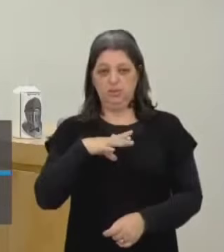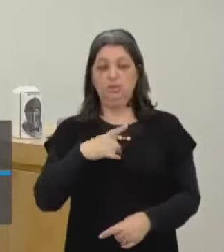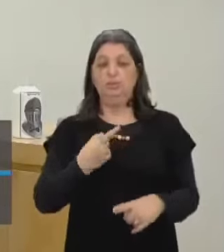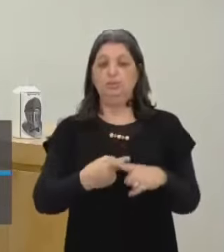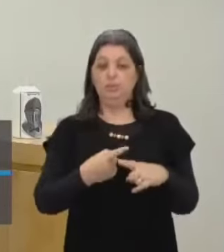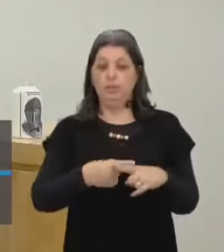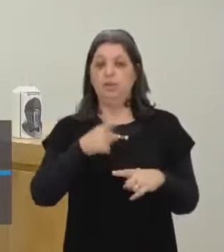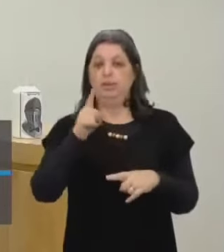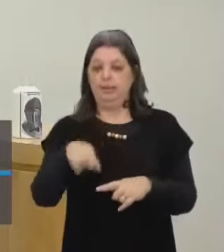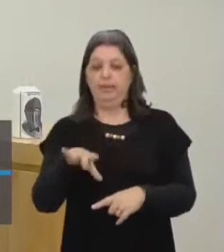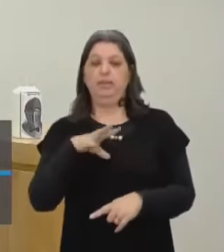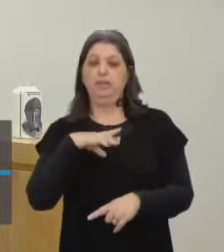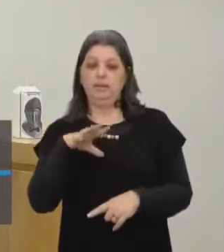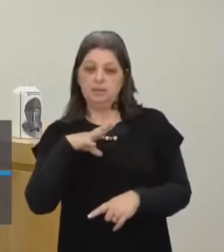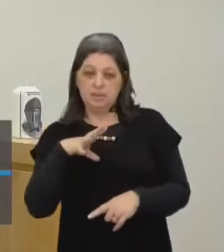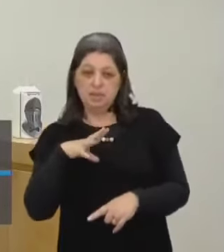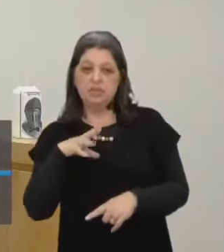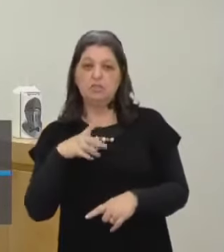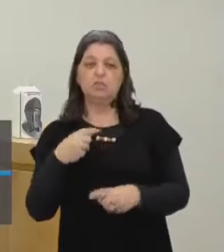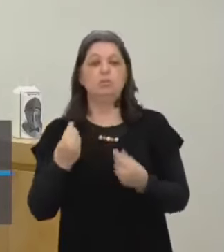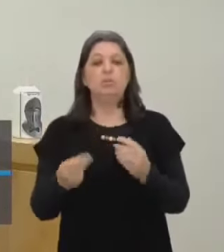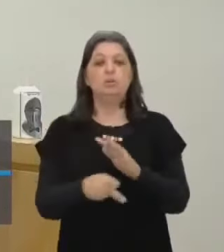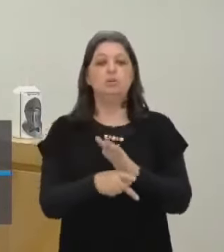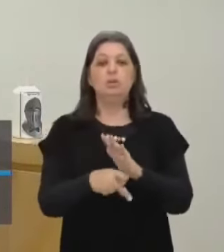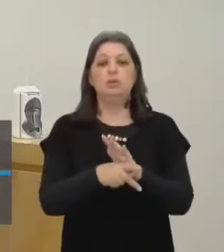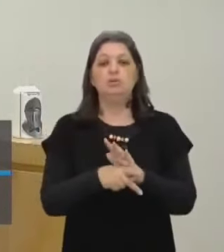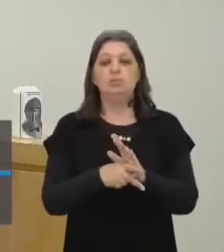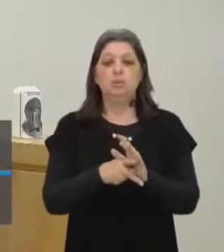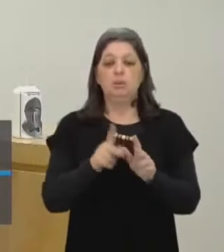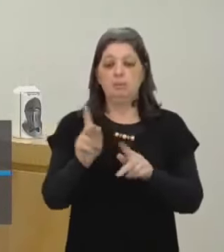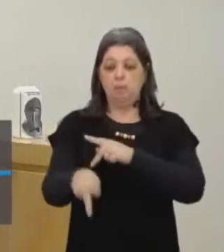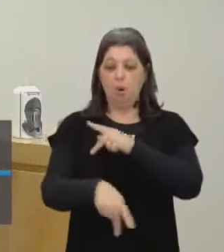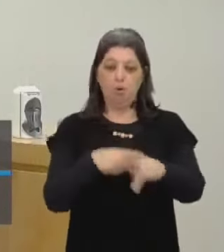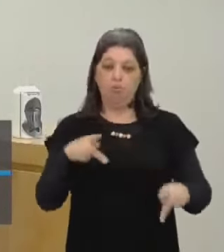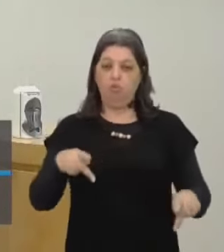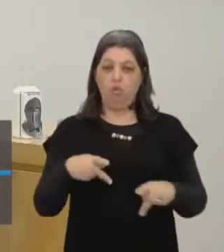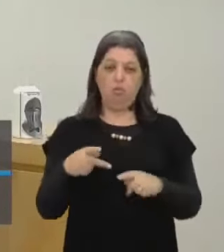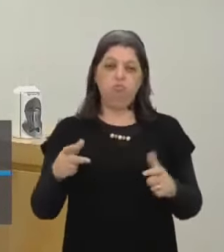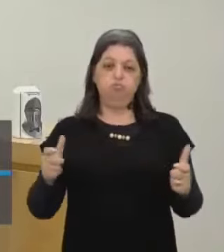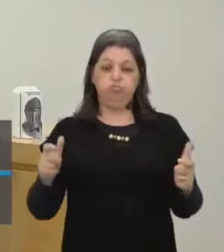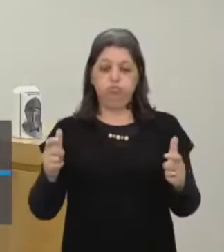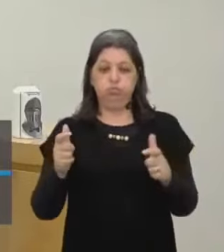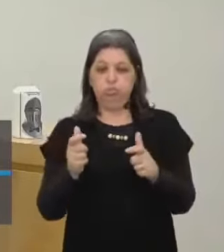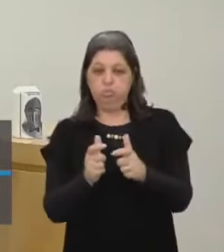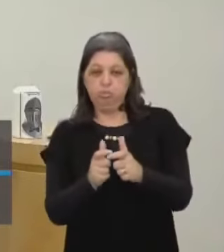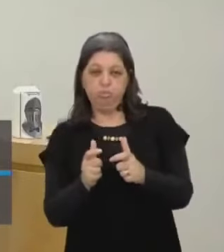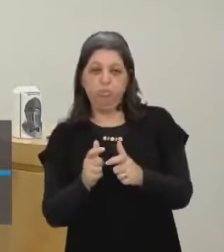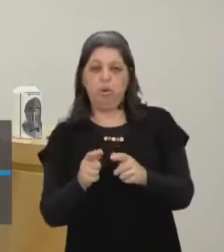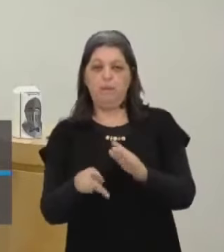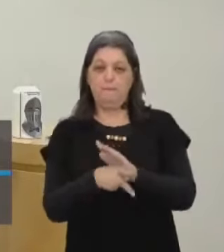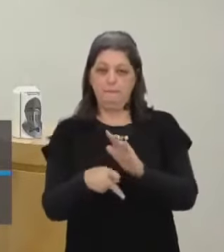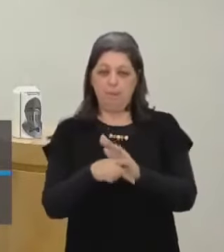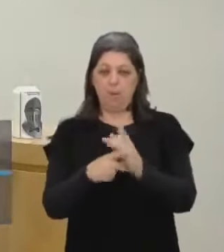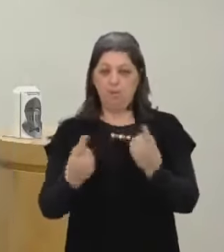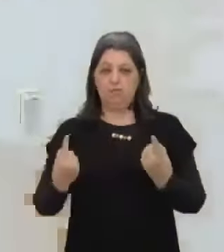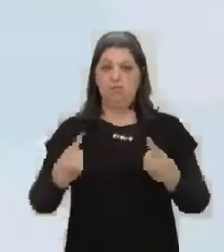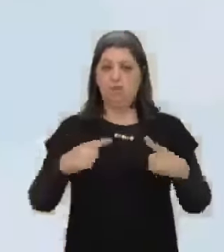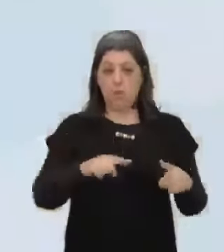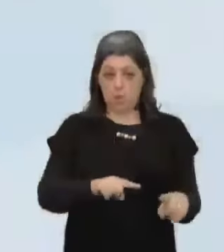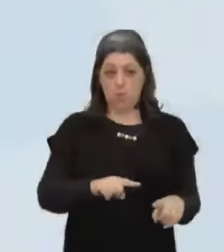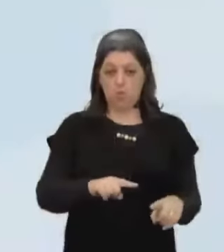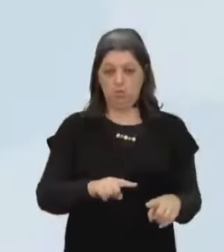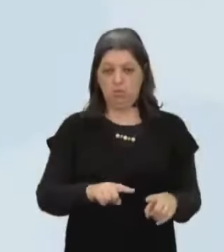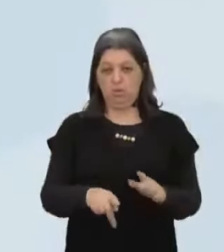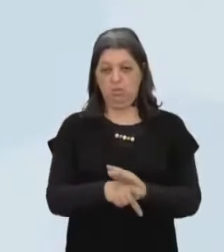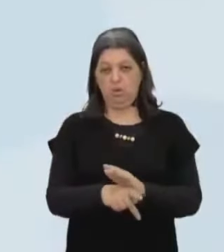falei É na cidade que se acumulam essas forças Que podem ser antagônicas ao capitalismo Volta para o LED